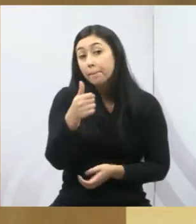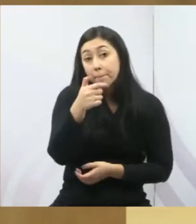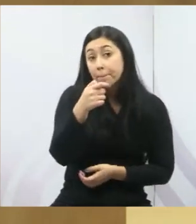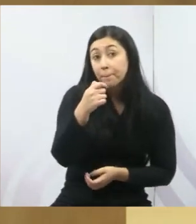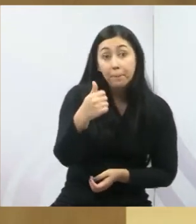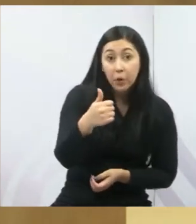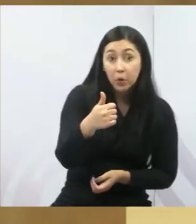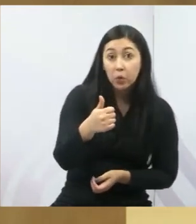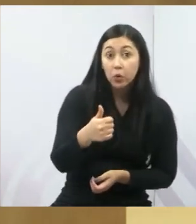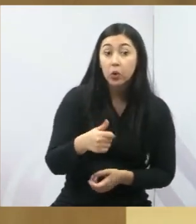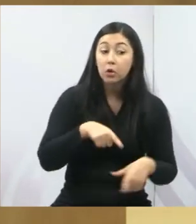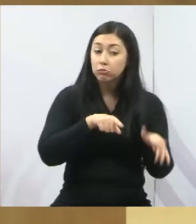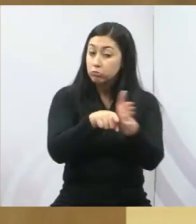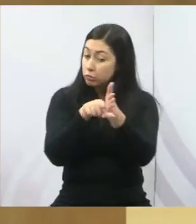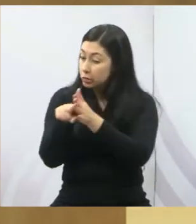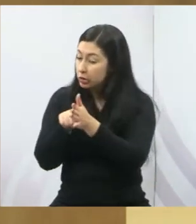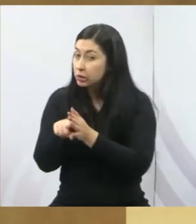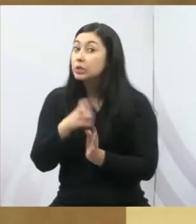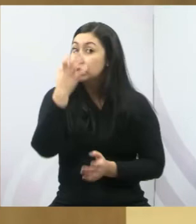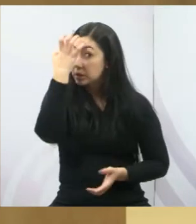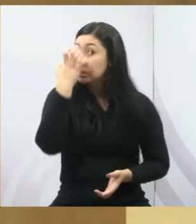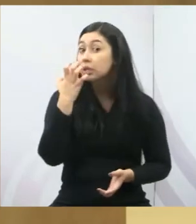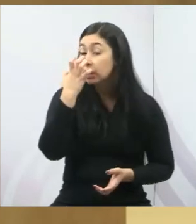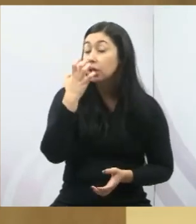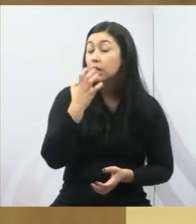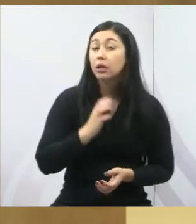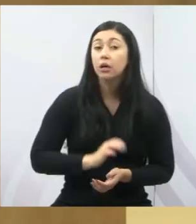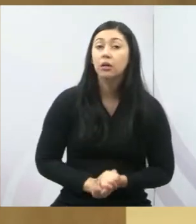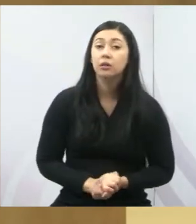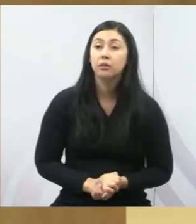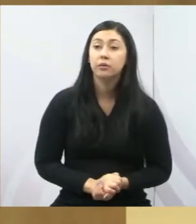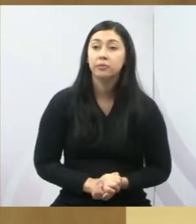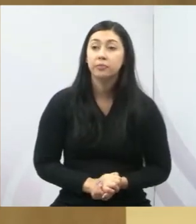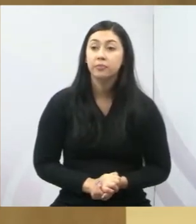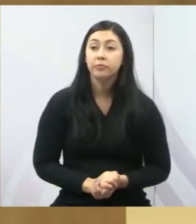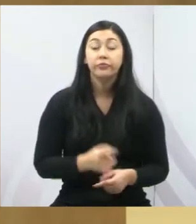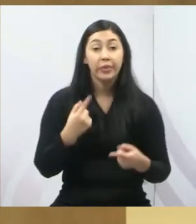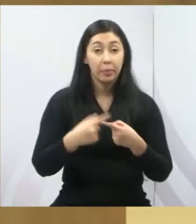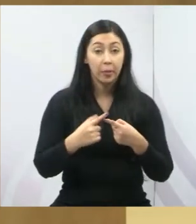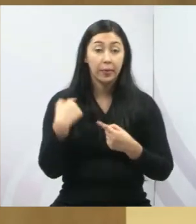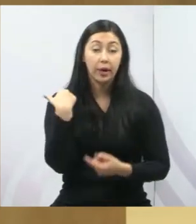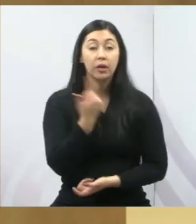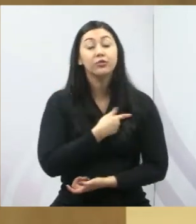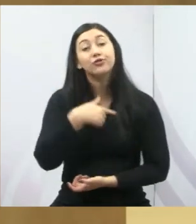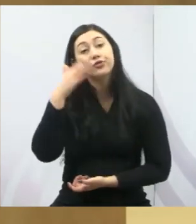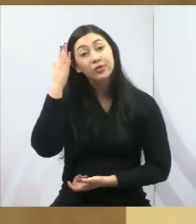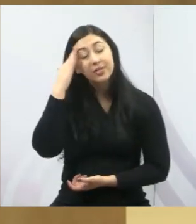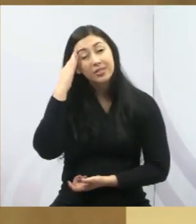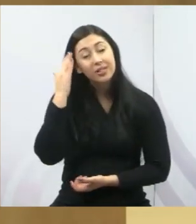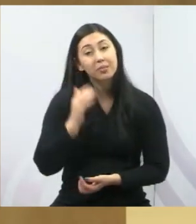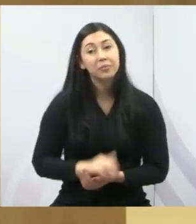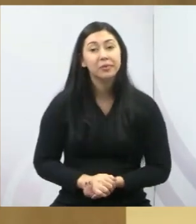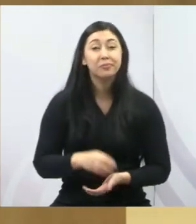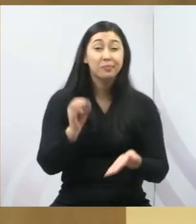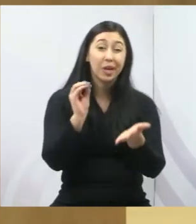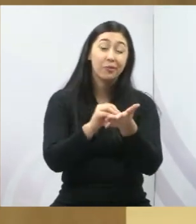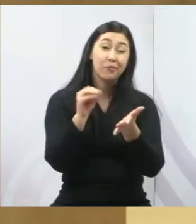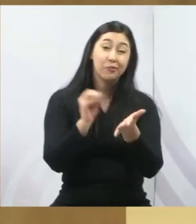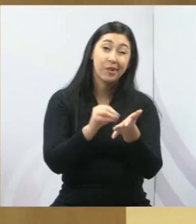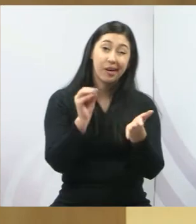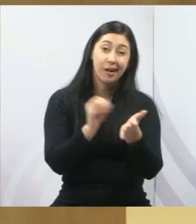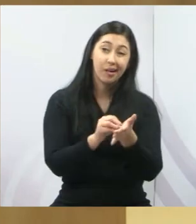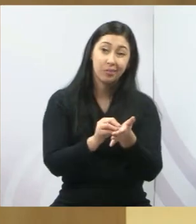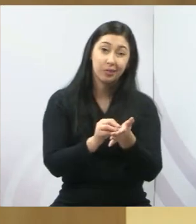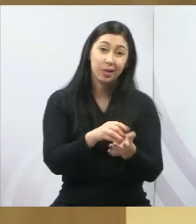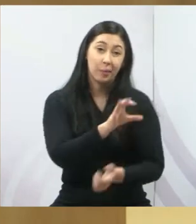investigações que tenham um alcance, uma abrangência maior, porque a gente sabe que há uma defasagem, há um déficit